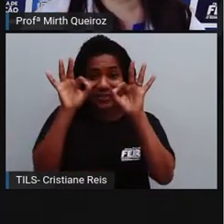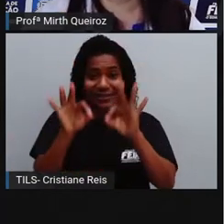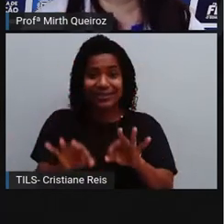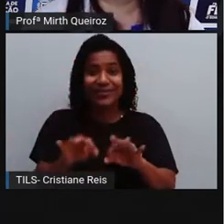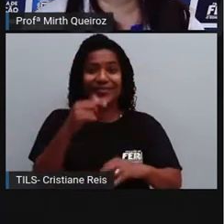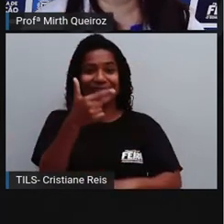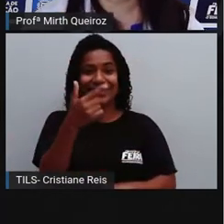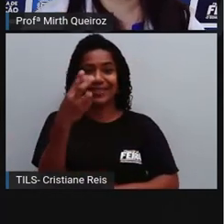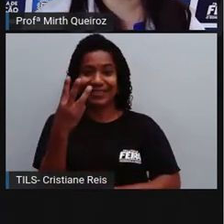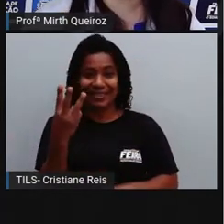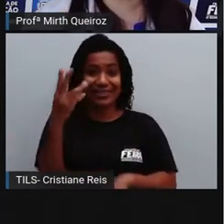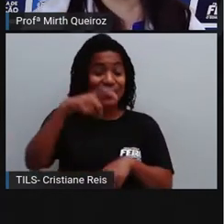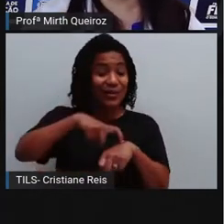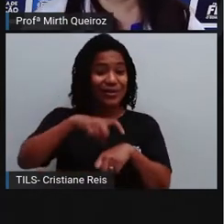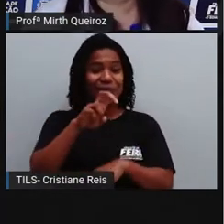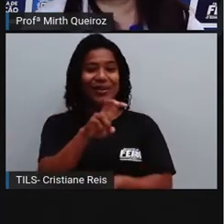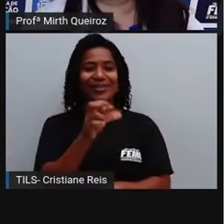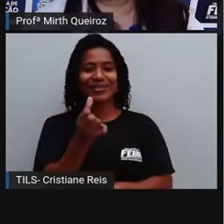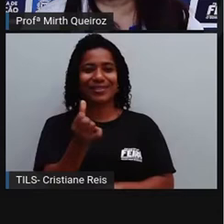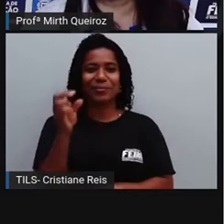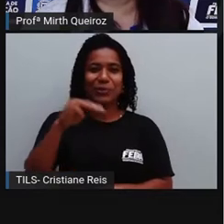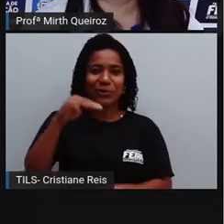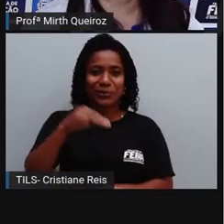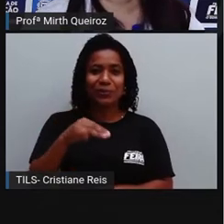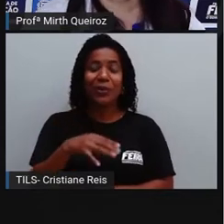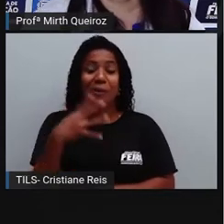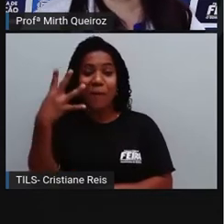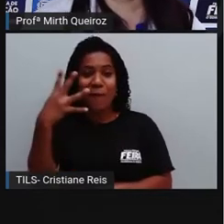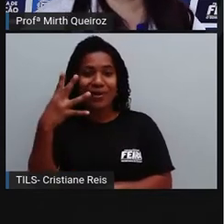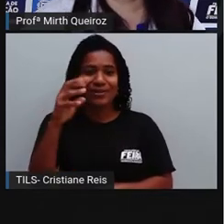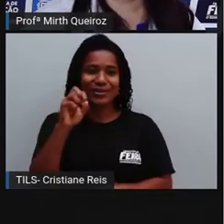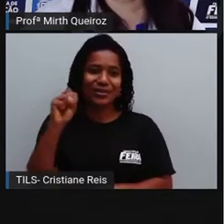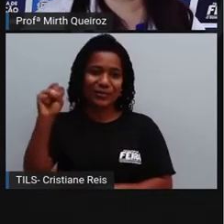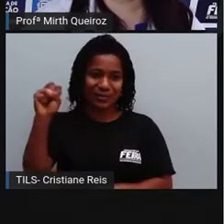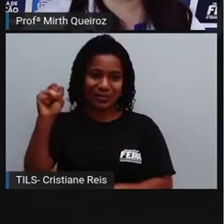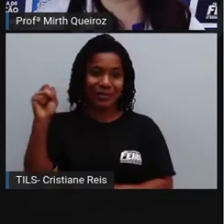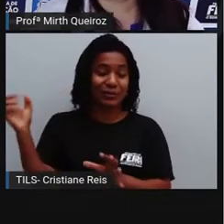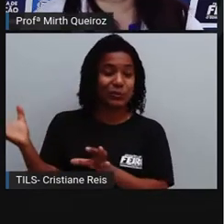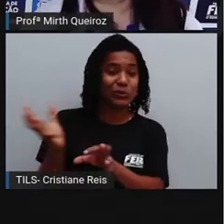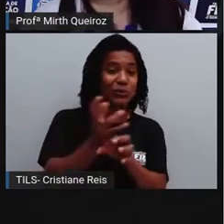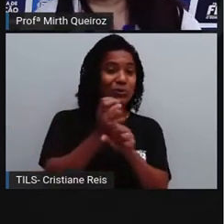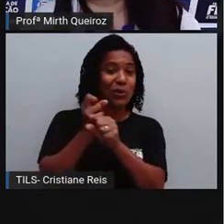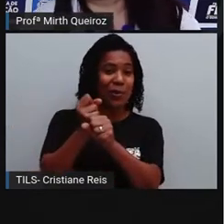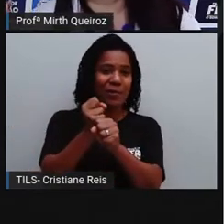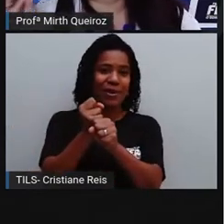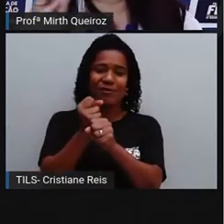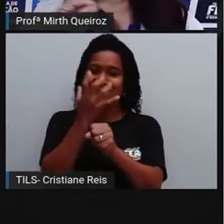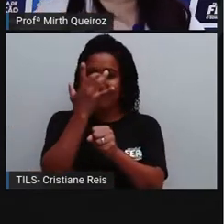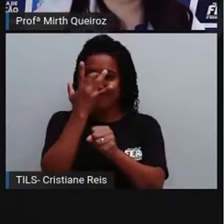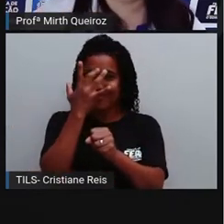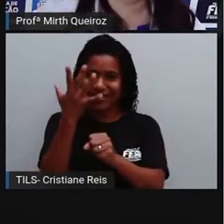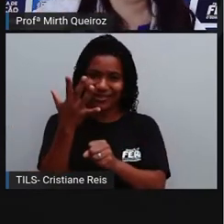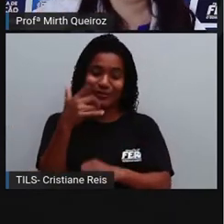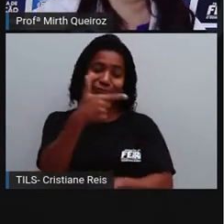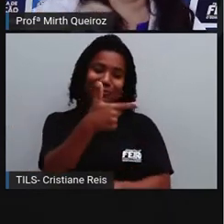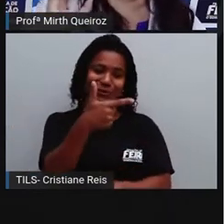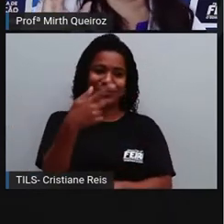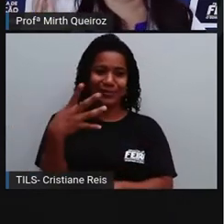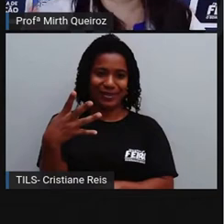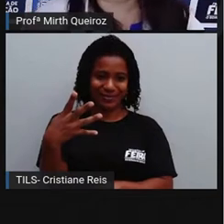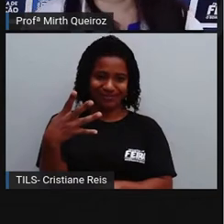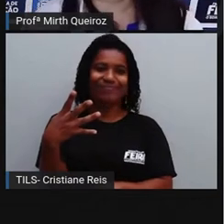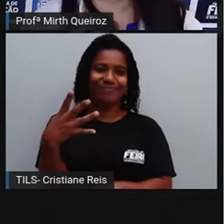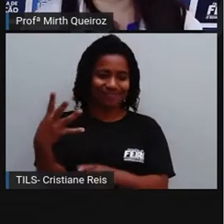56 minutos e 4 segundos. Para facilitar, então, a contagem do tempo, como eu disse para vocês, né?